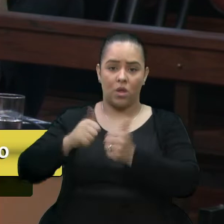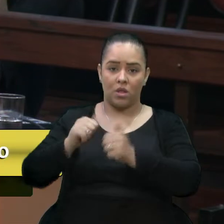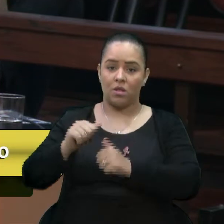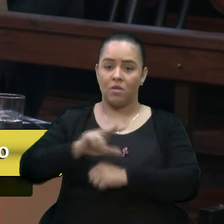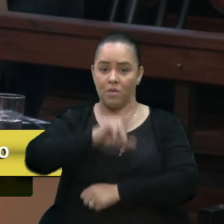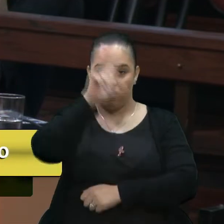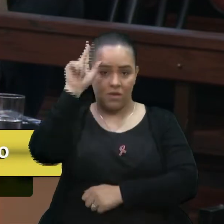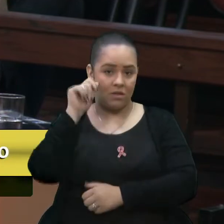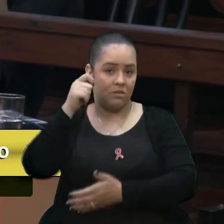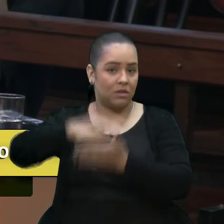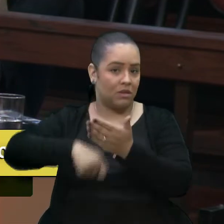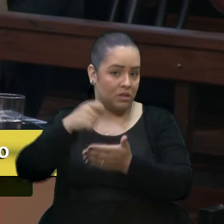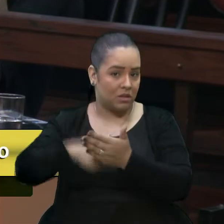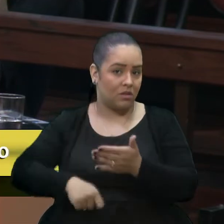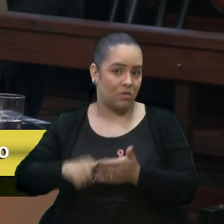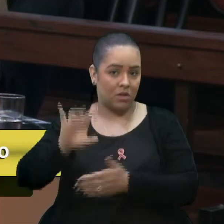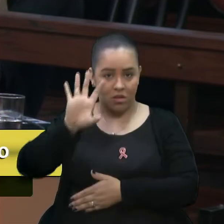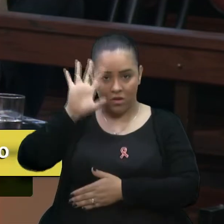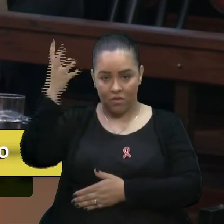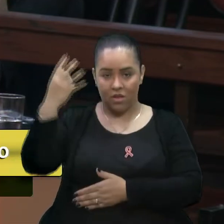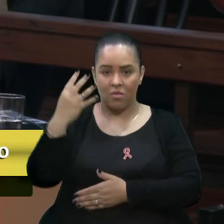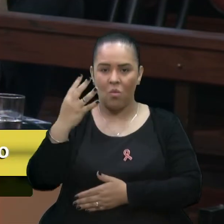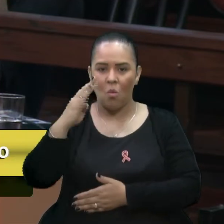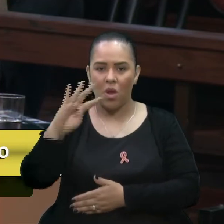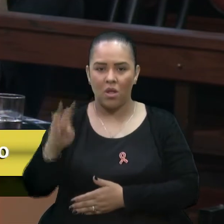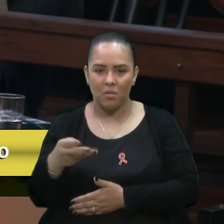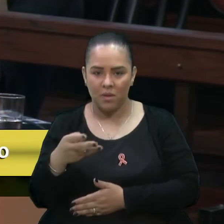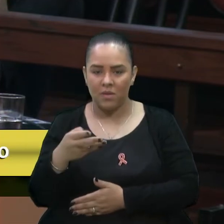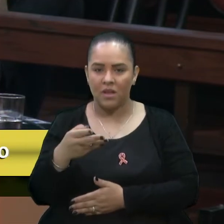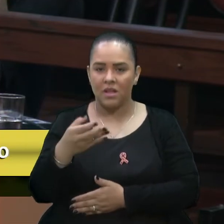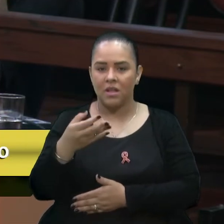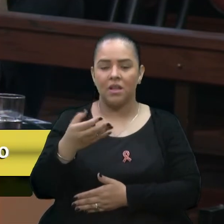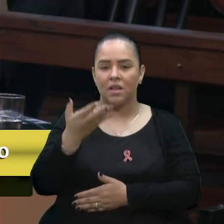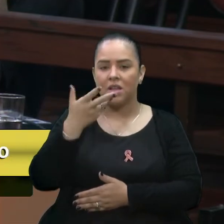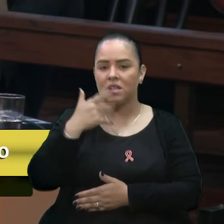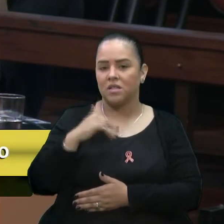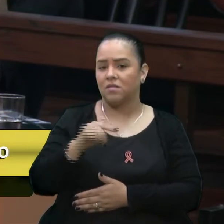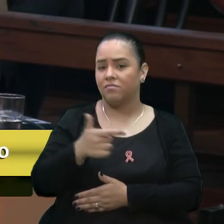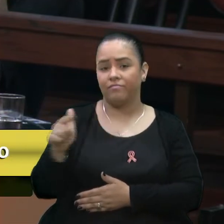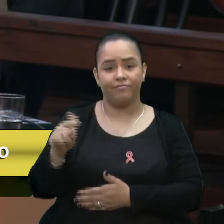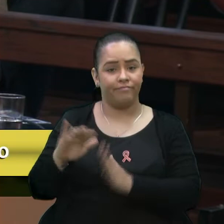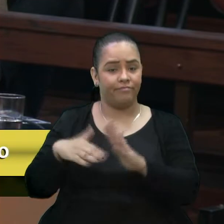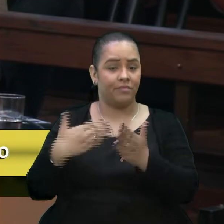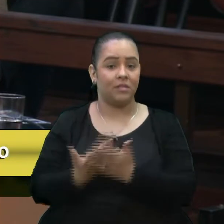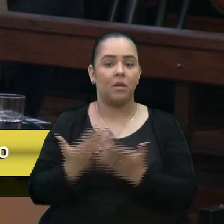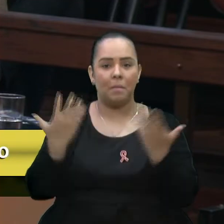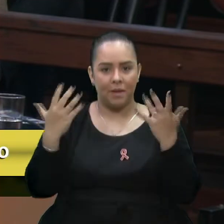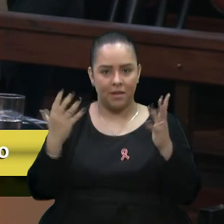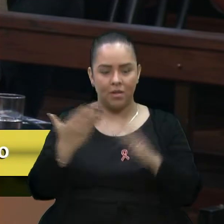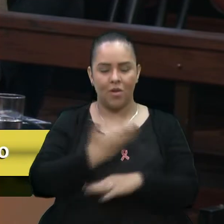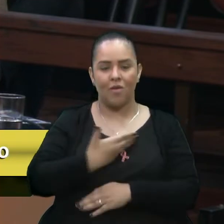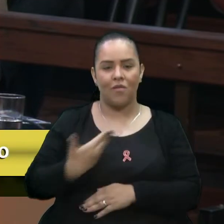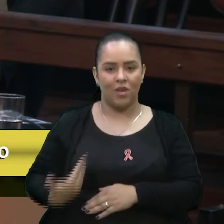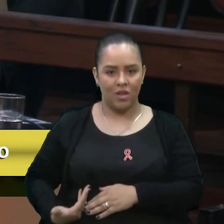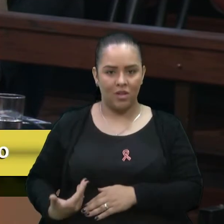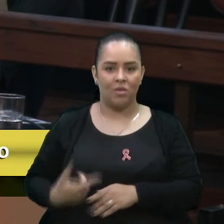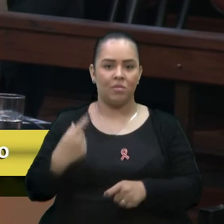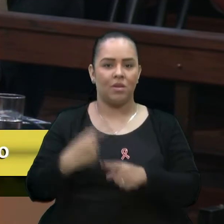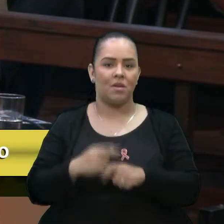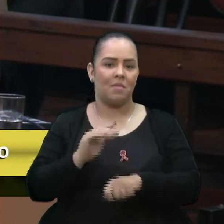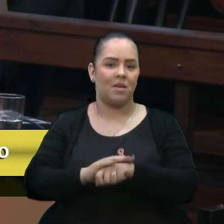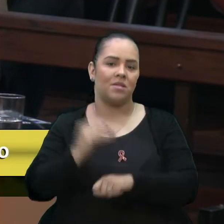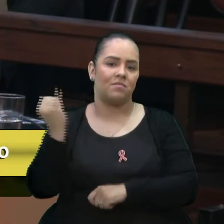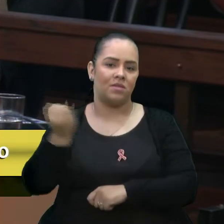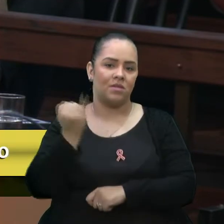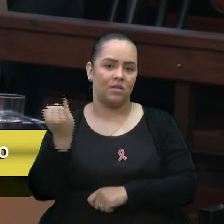resolver esse caso de quase 4 mil crianças que no momento não tem escola. Então parabenizar o governo que o mais importante do que